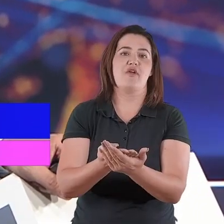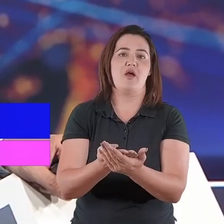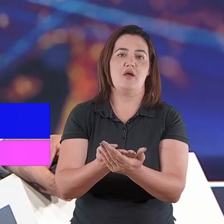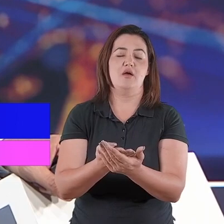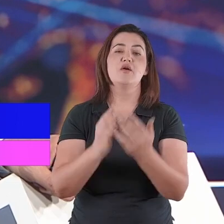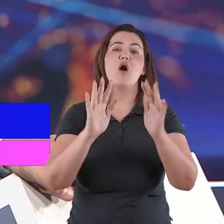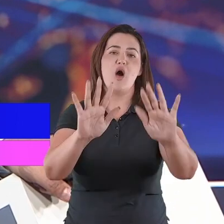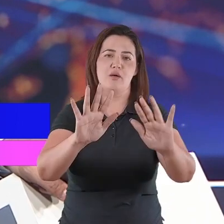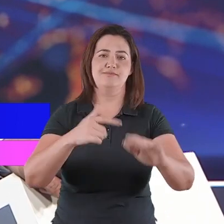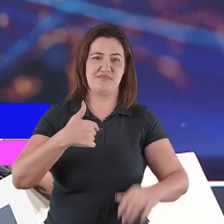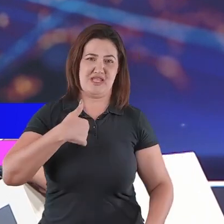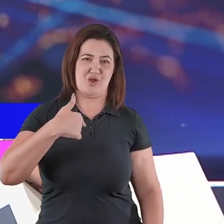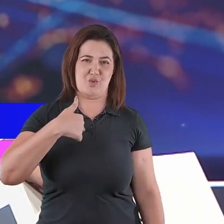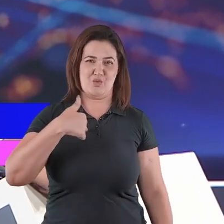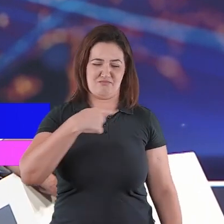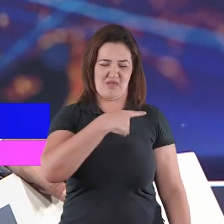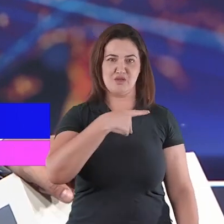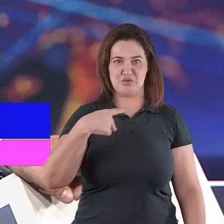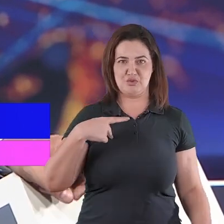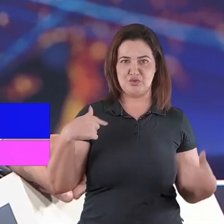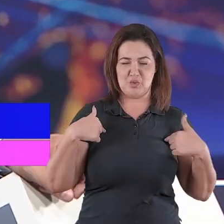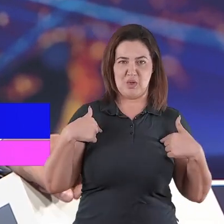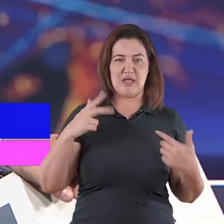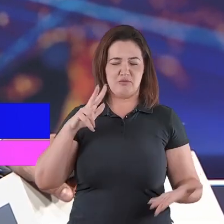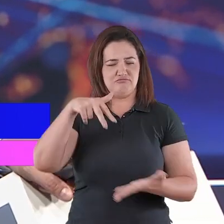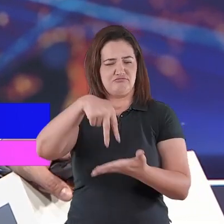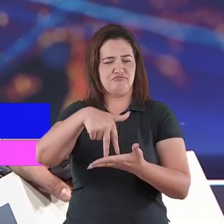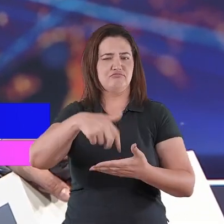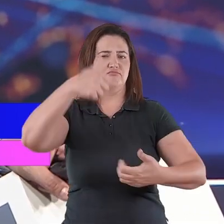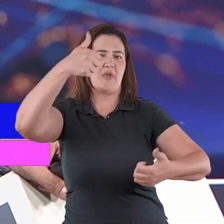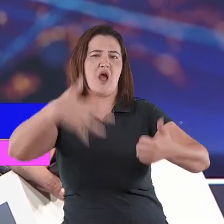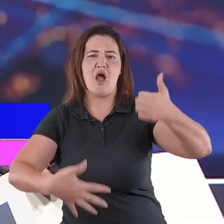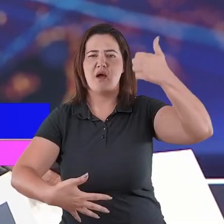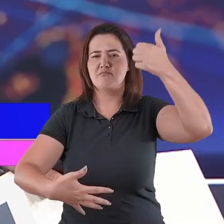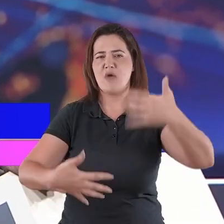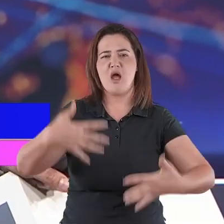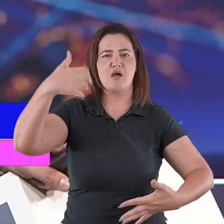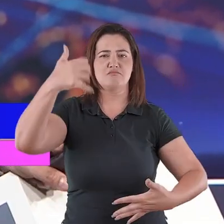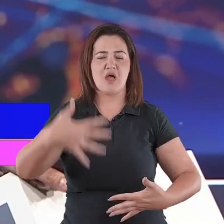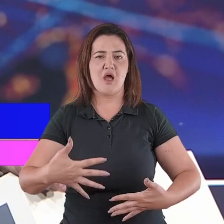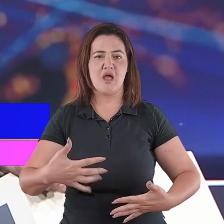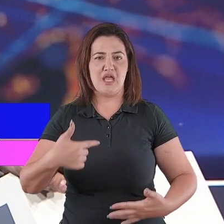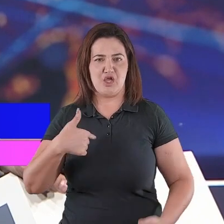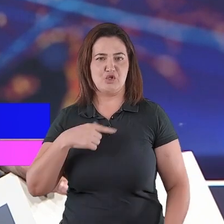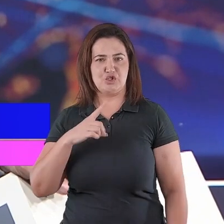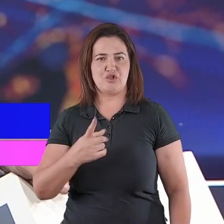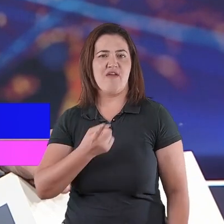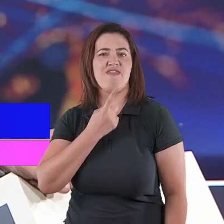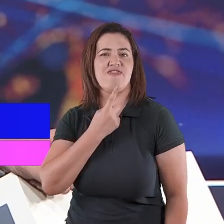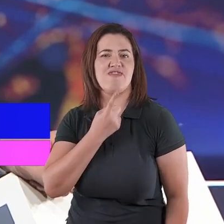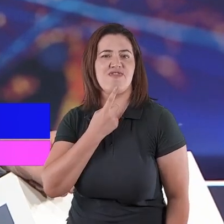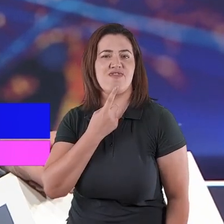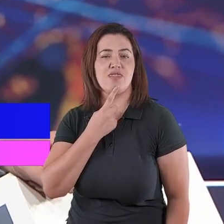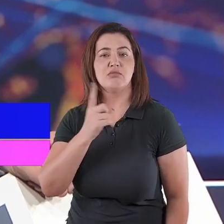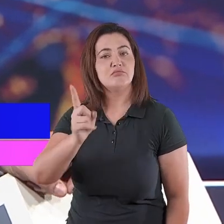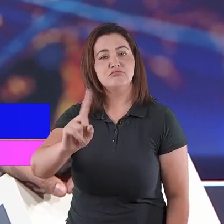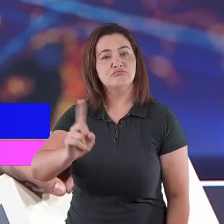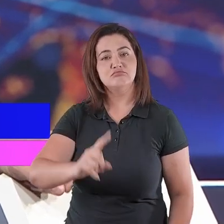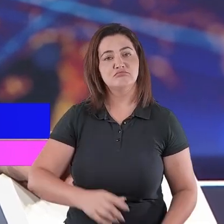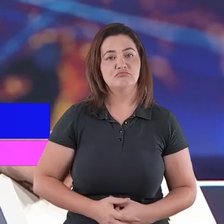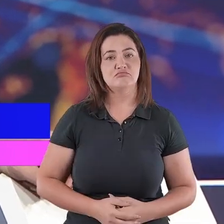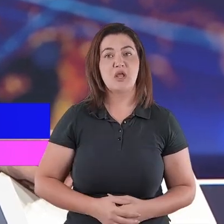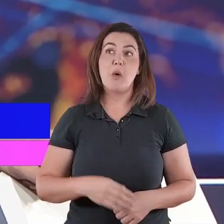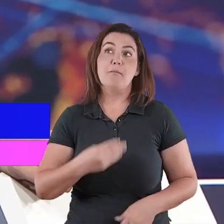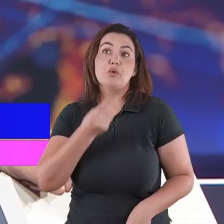Tempo pregando o que eu prego, ensinando o que eu ensino, se eu não cresse de verdade, porque eu poderia estar fazendo qualquer outra